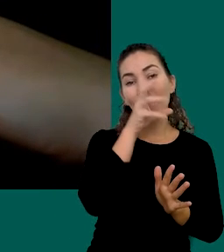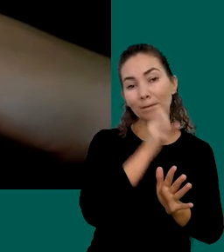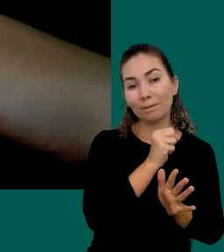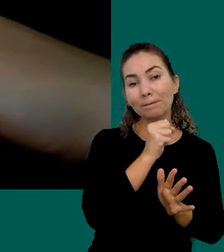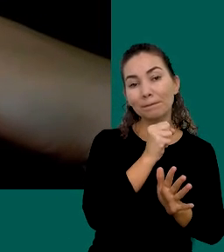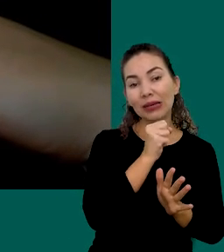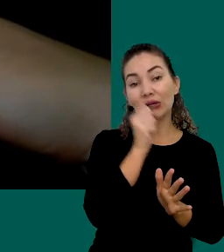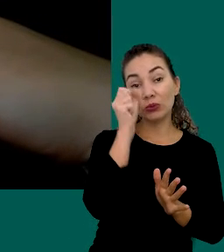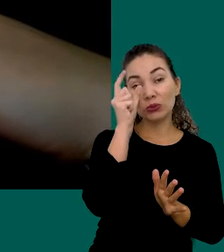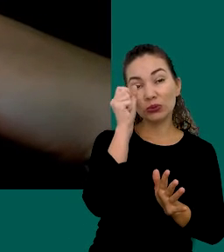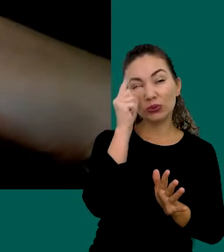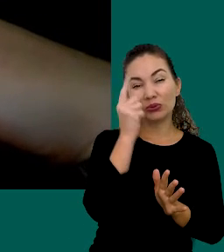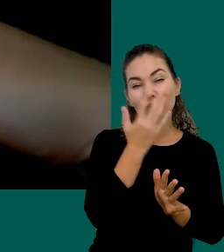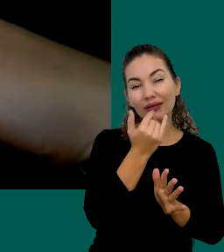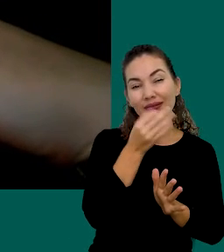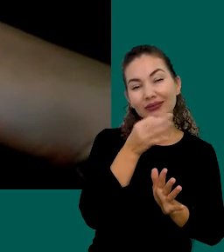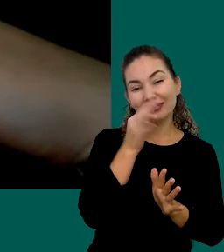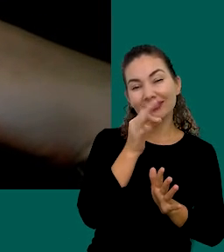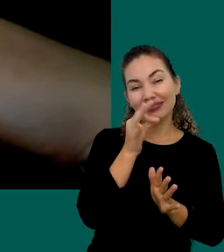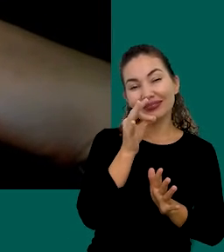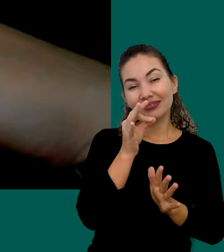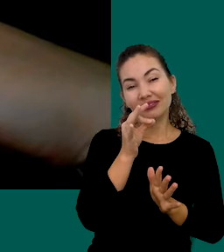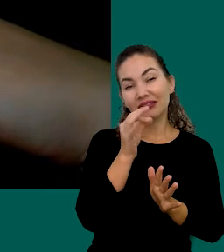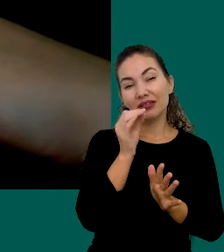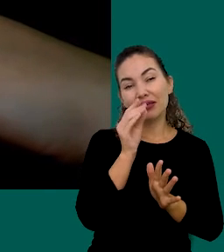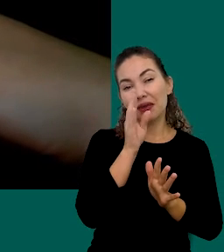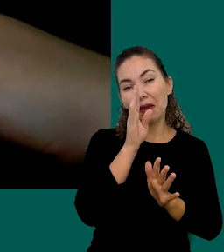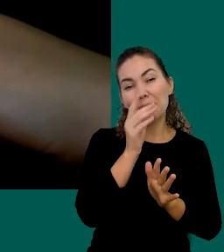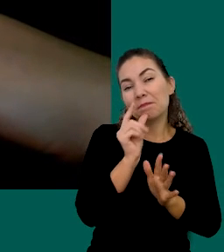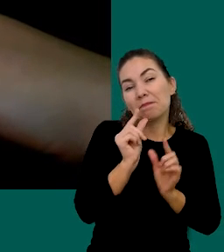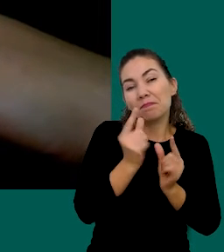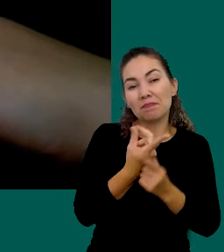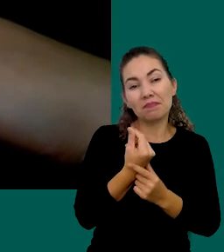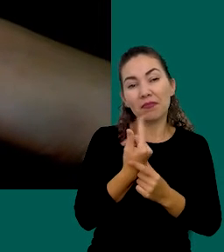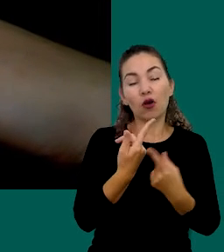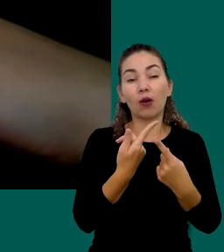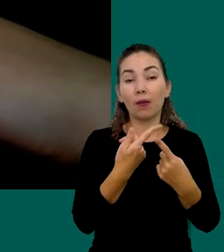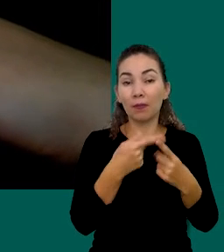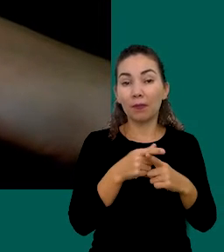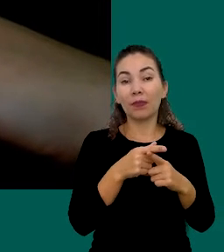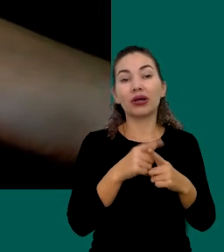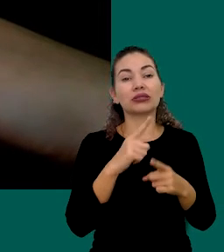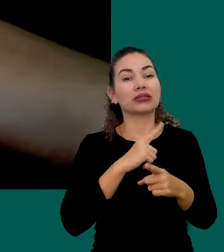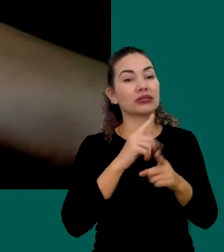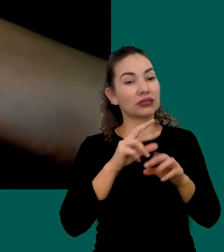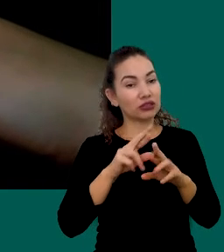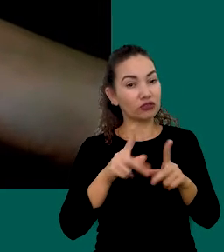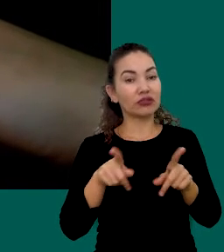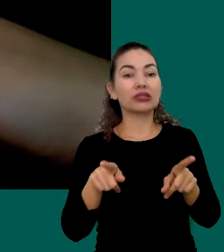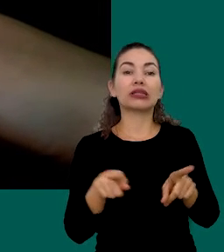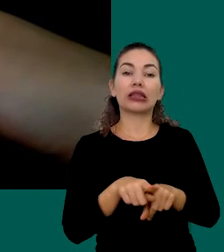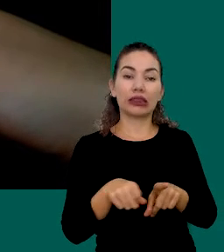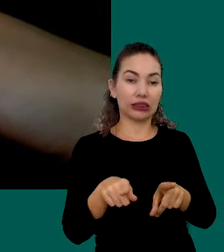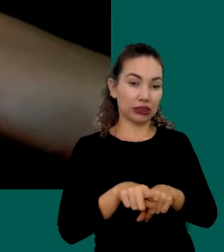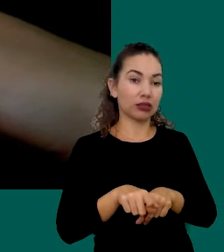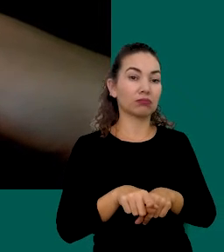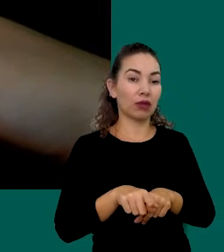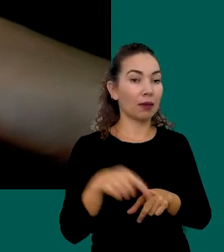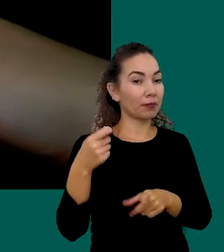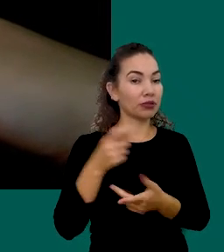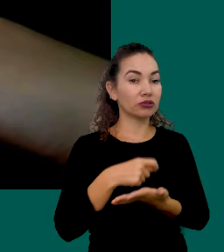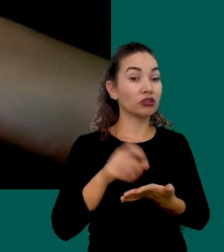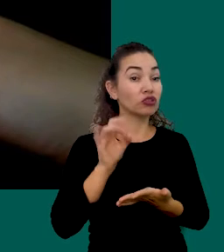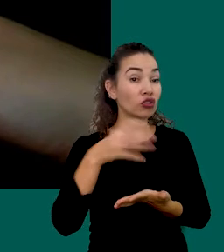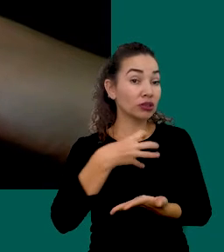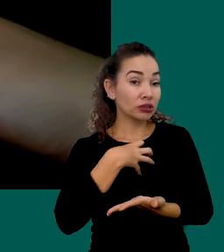Do Café Da Manhã Que Parece Ser Tão Insignificante Mas Que Vai Fazer Toda A Diferença E Só